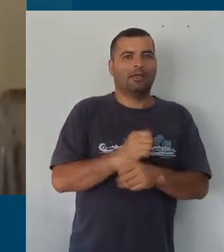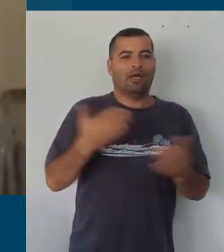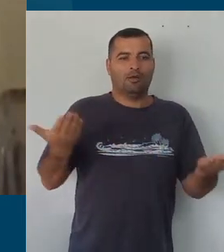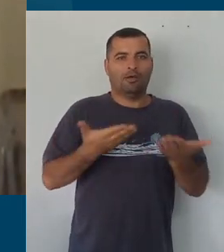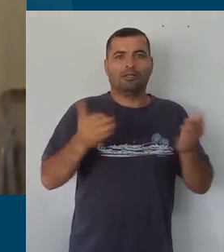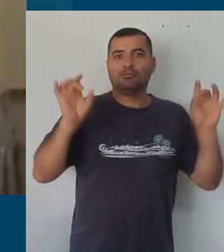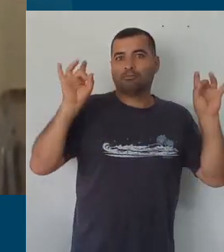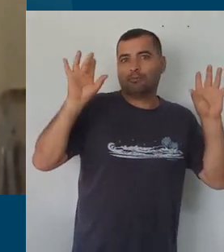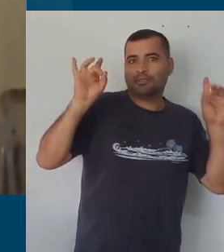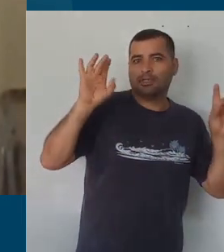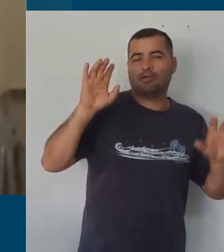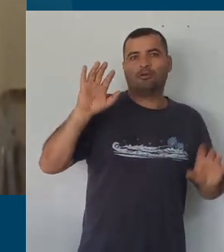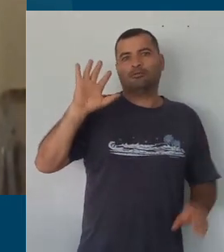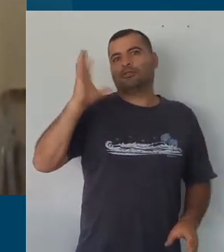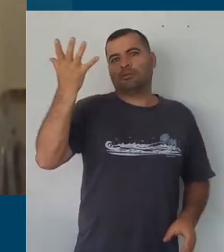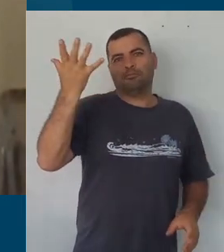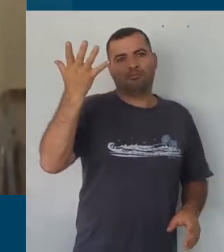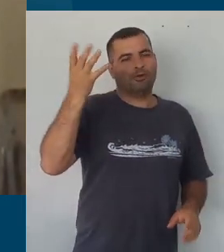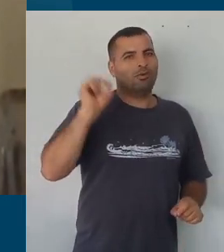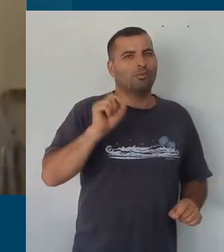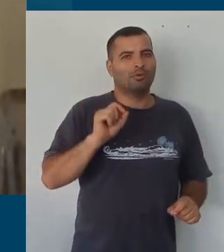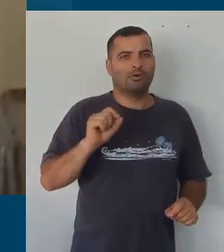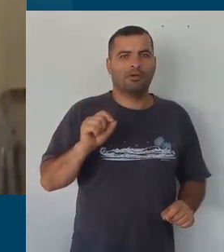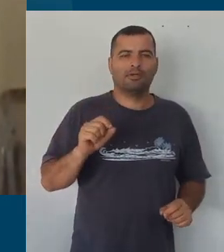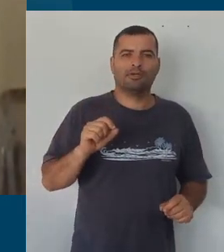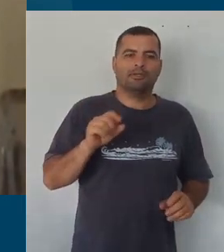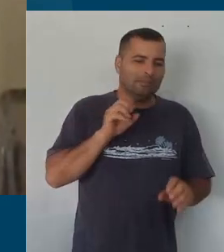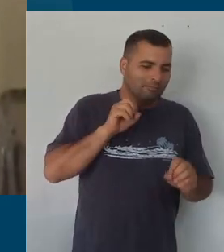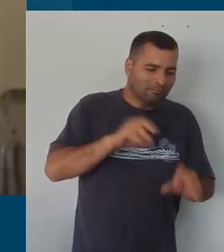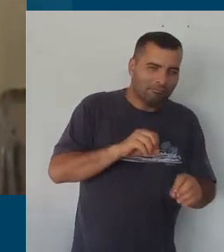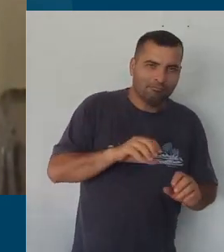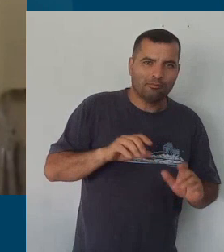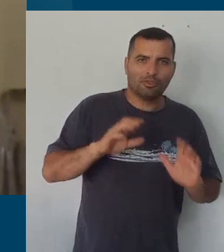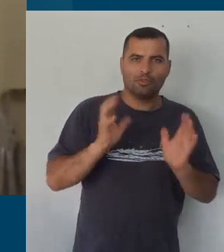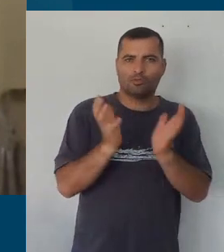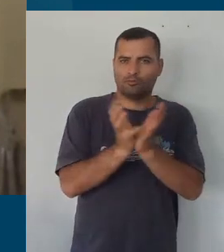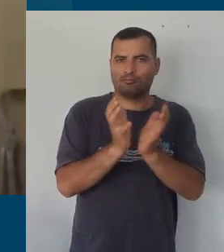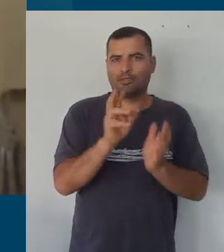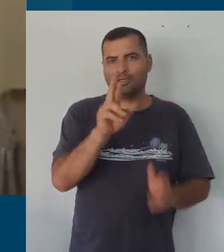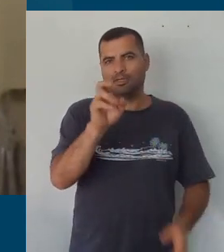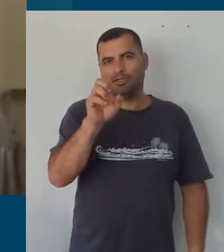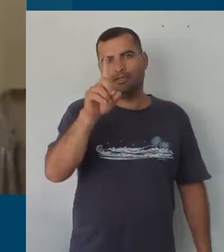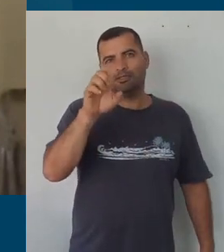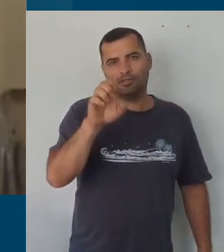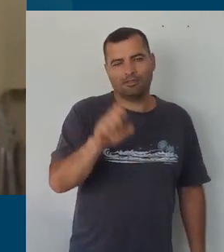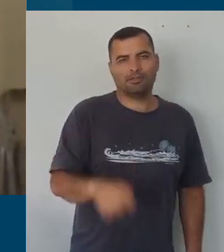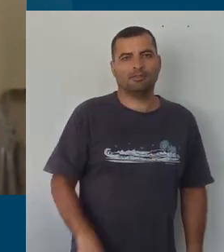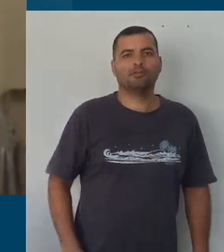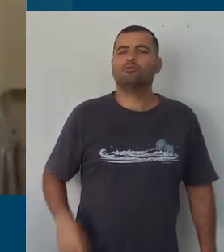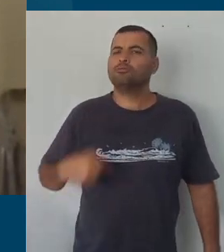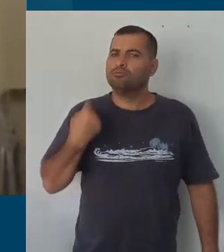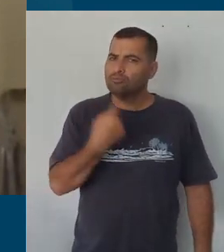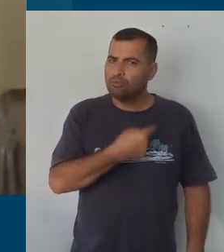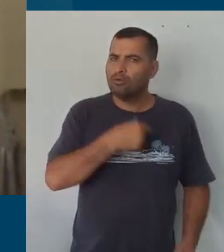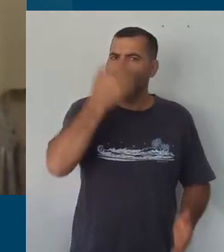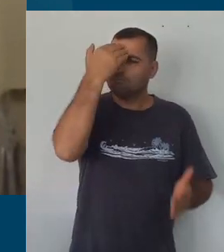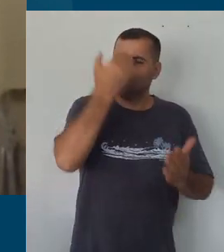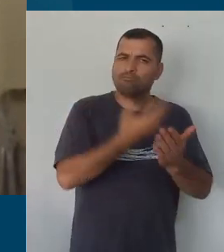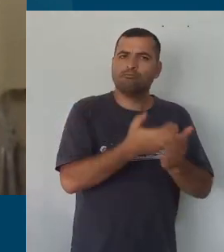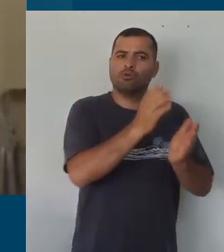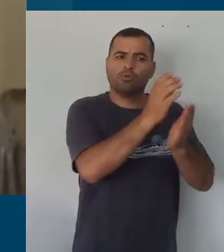rede, né? Não só acreditamos no currículo, porque vocês